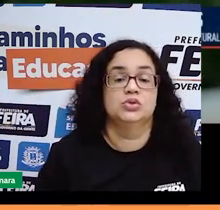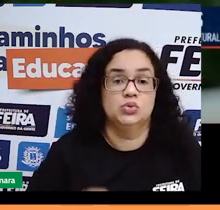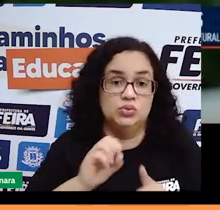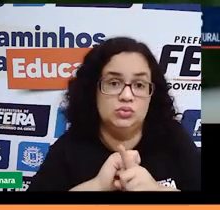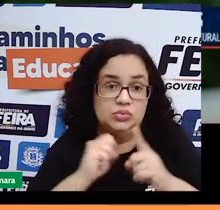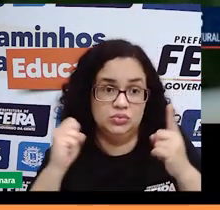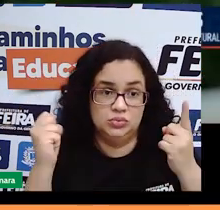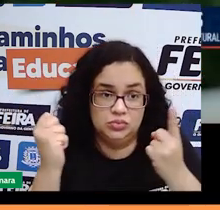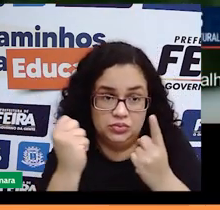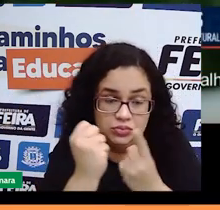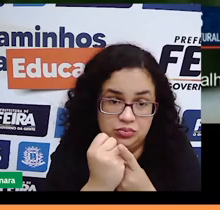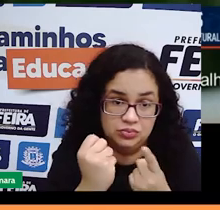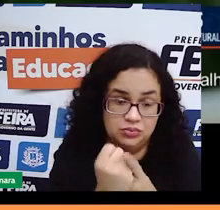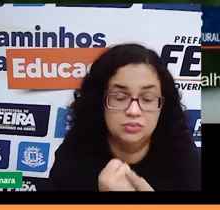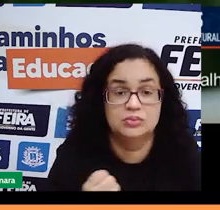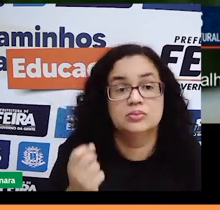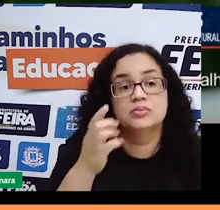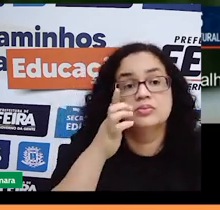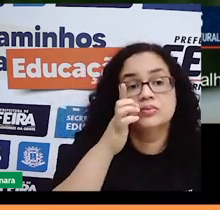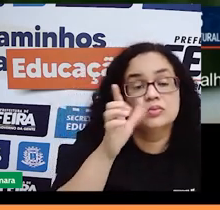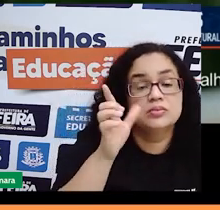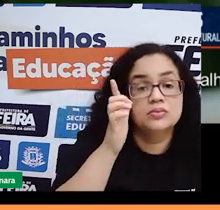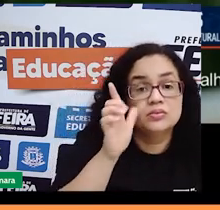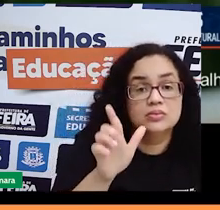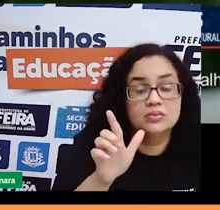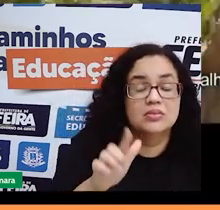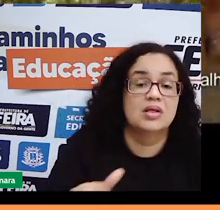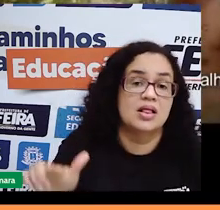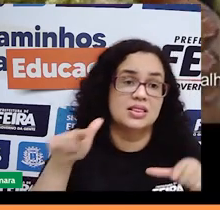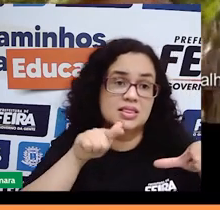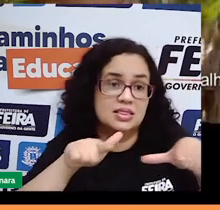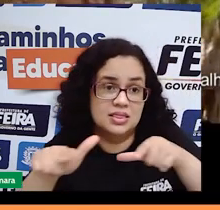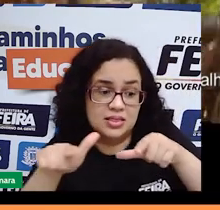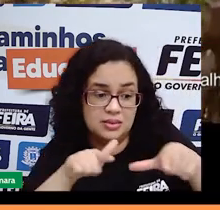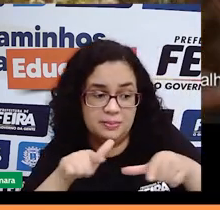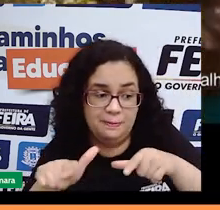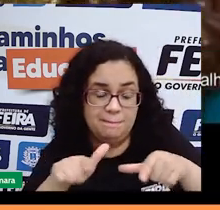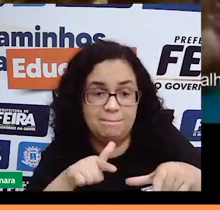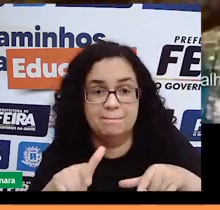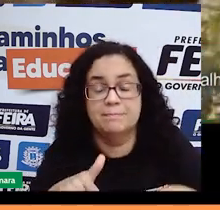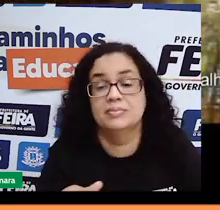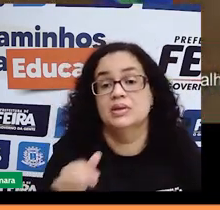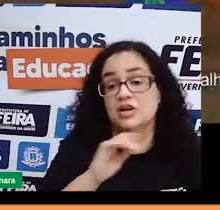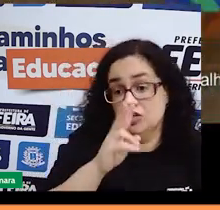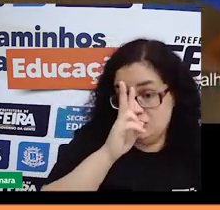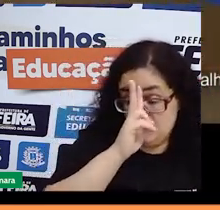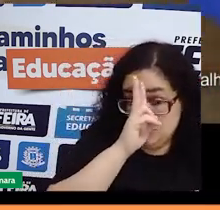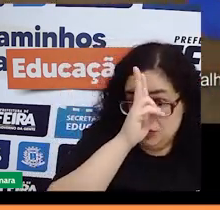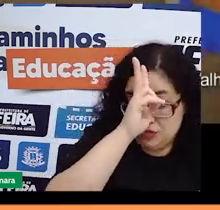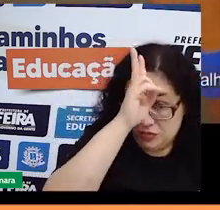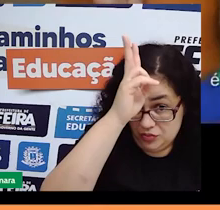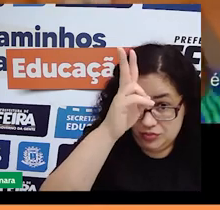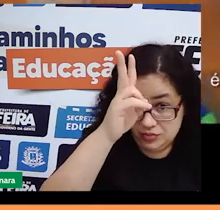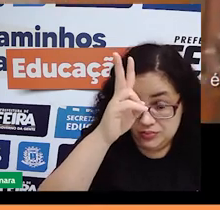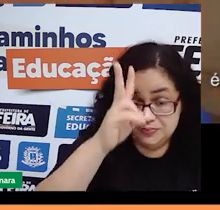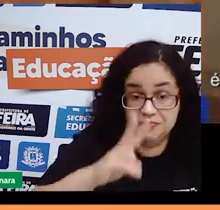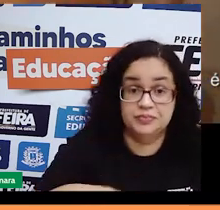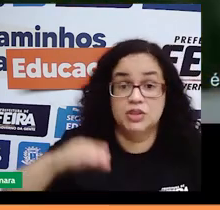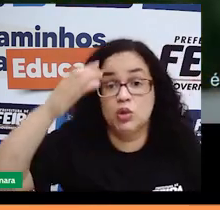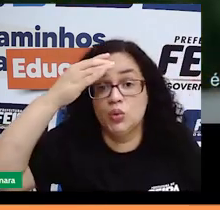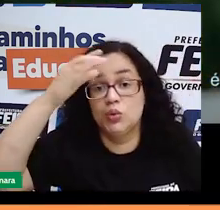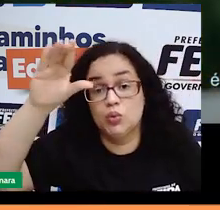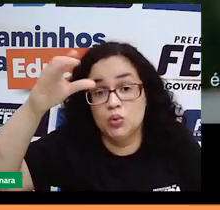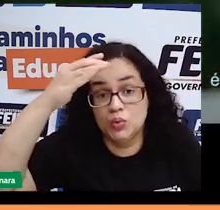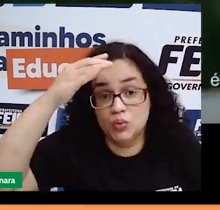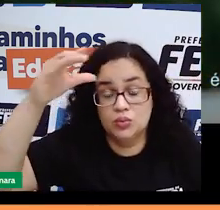povo, da nossa gente. Então você trabalhar políticas públicas que fortaleçam essa identidade cultural é você